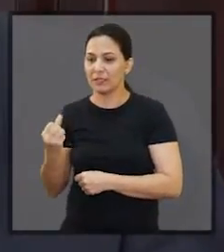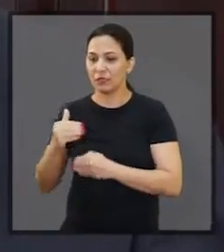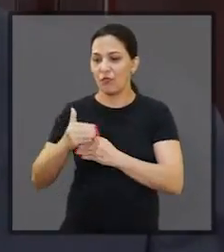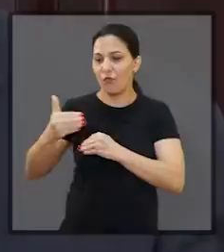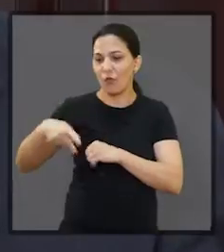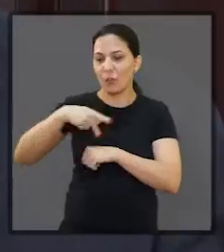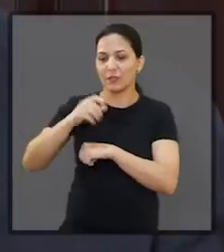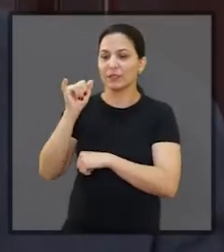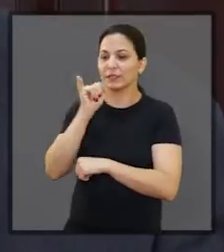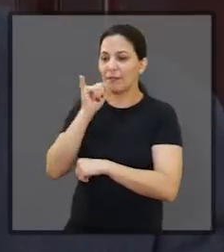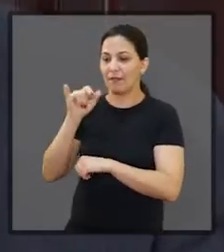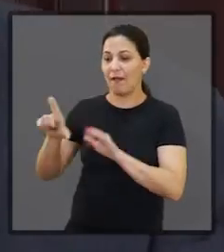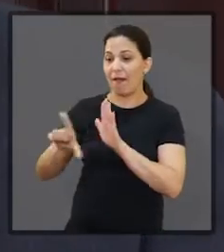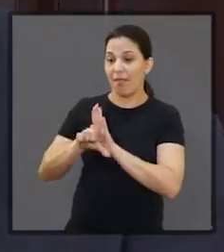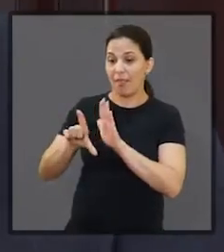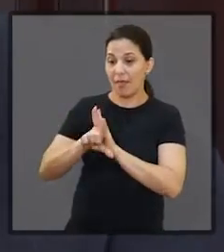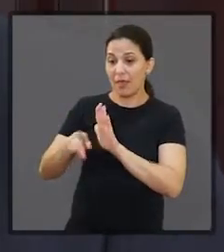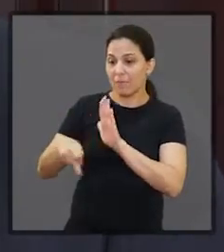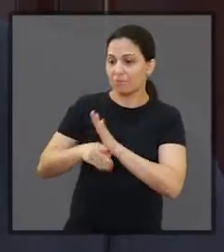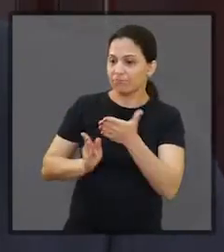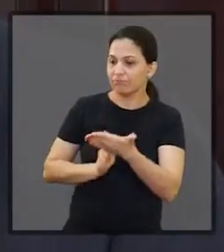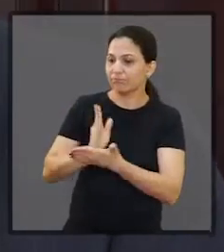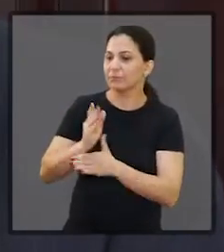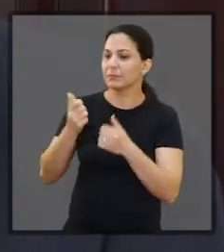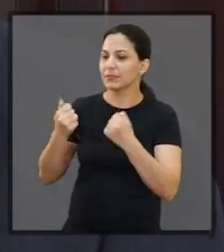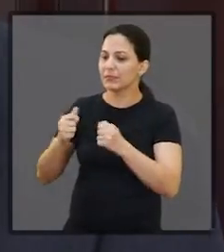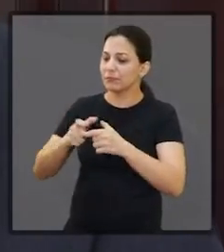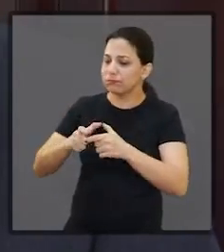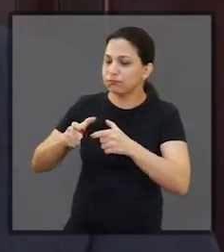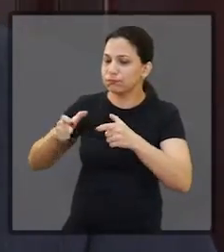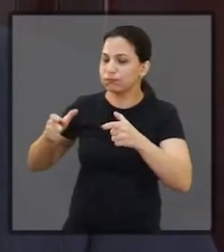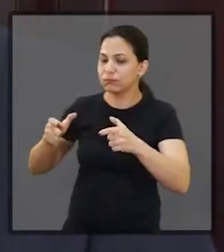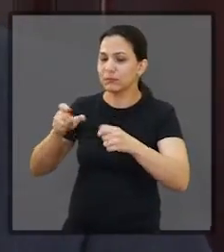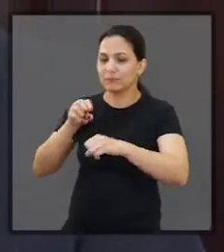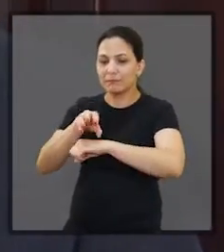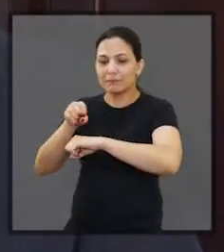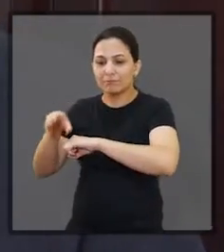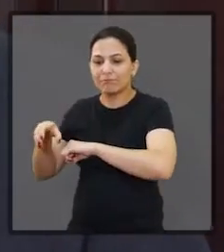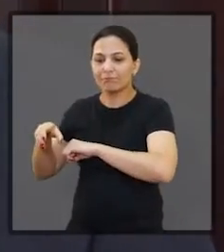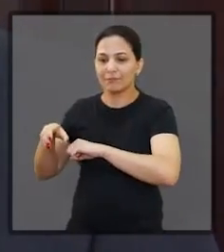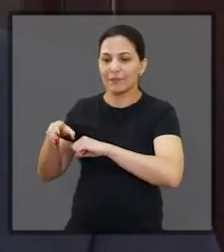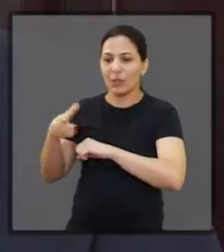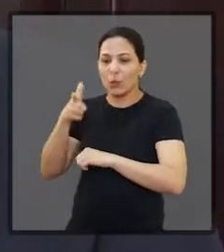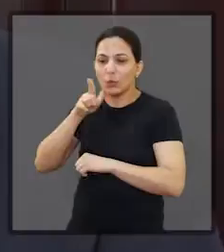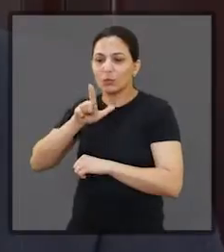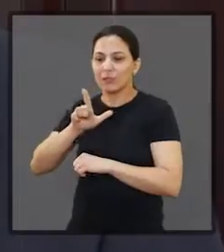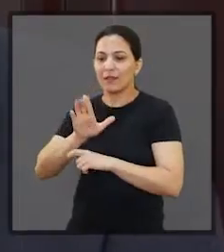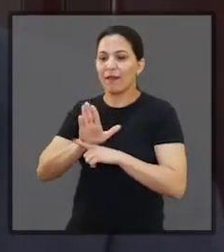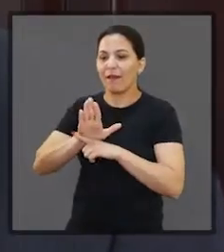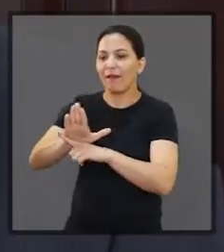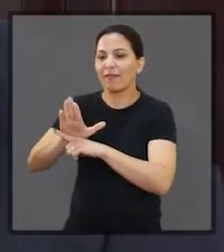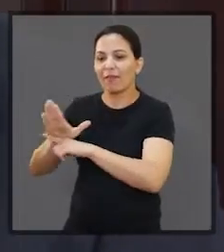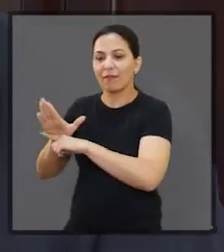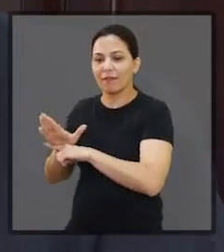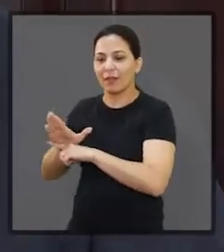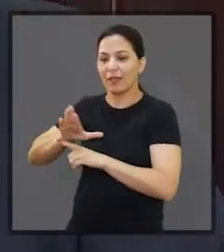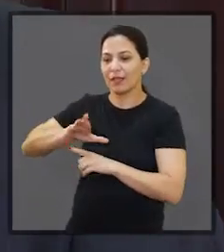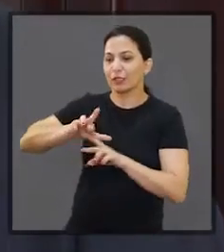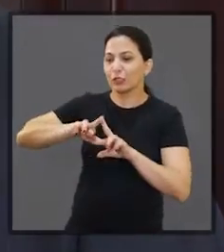milhões vive fora da Itália. Então, cada lei que a gente aprova, ela tem que ser abrangente o suficiente para buscar